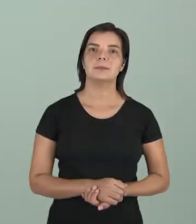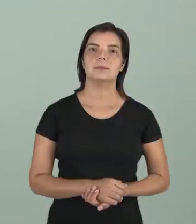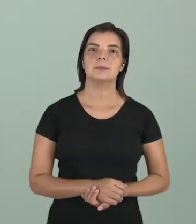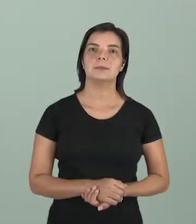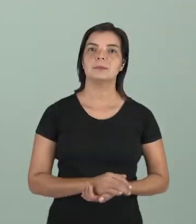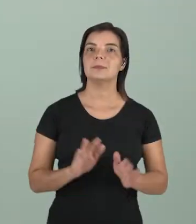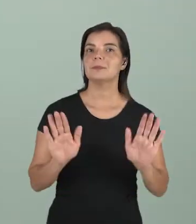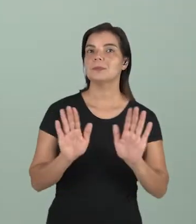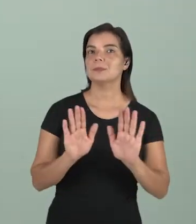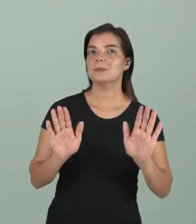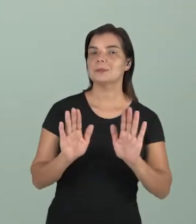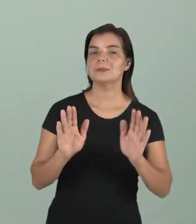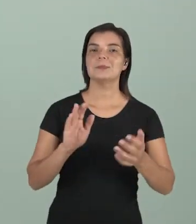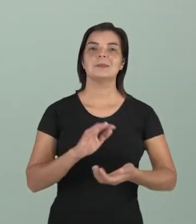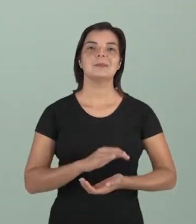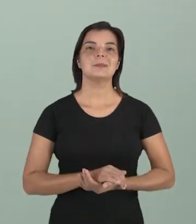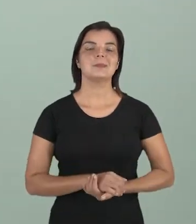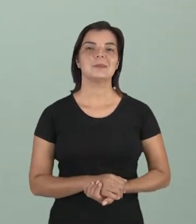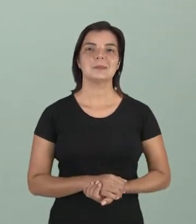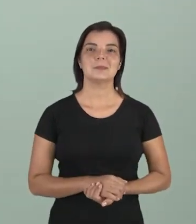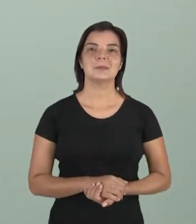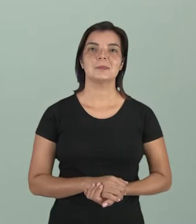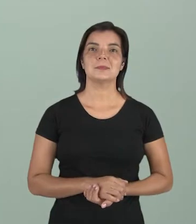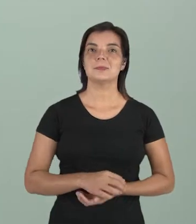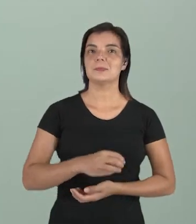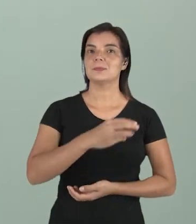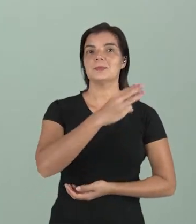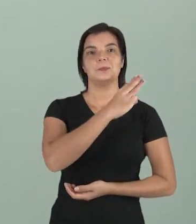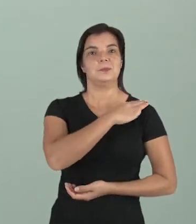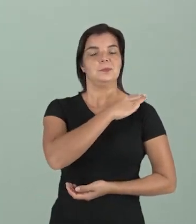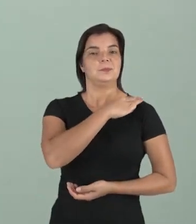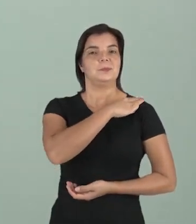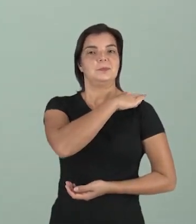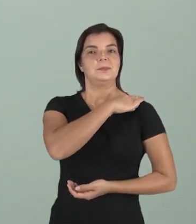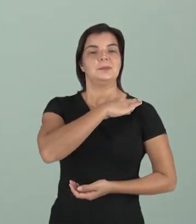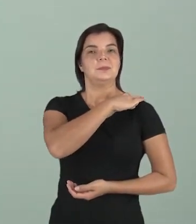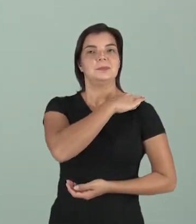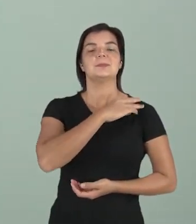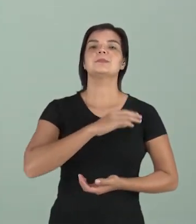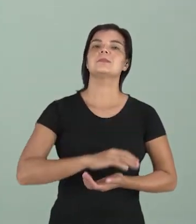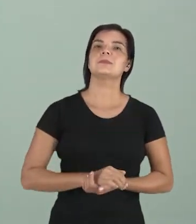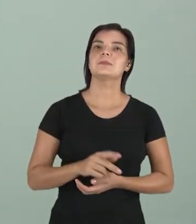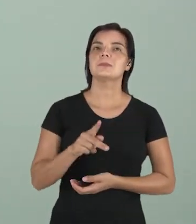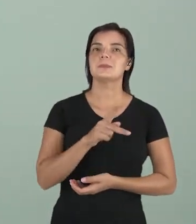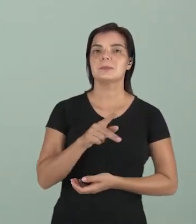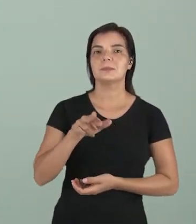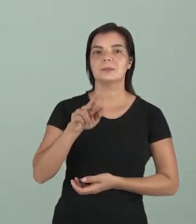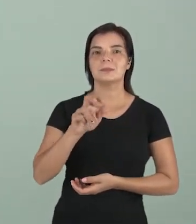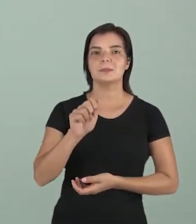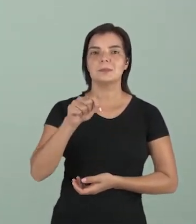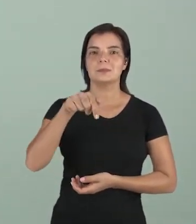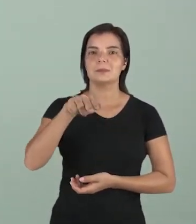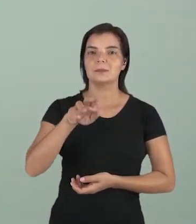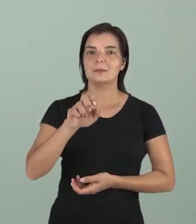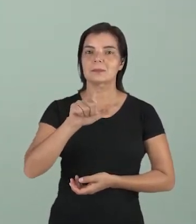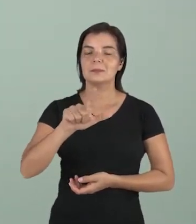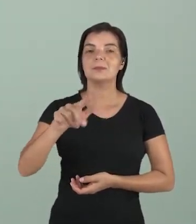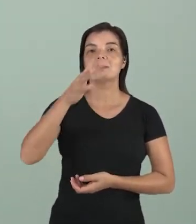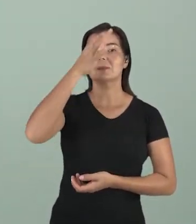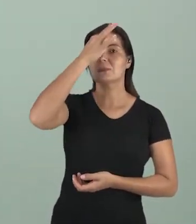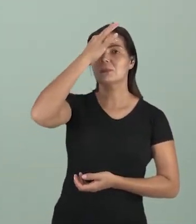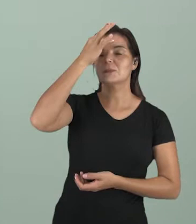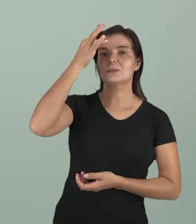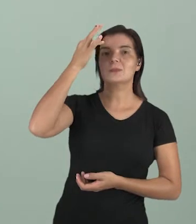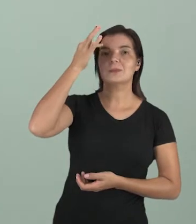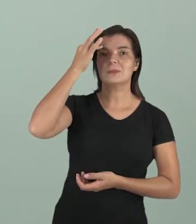Olá, meninos e meninas, terceira série do Ensino Médio, professora Raquel, Filosofia.